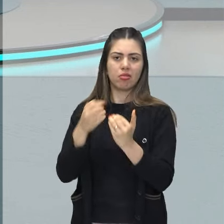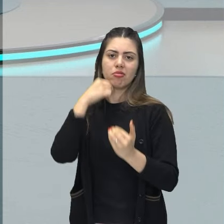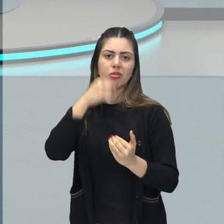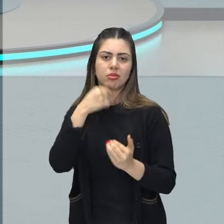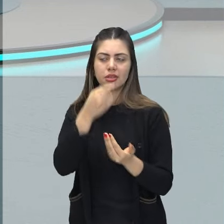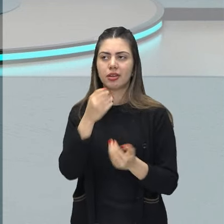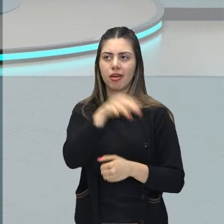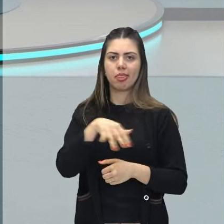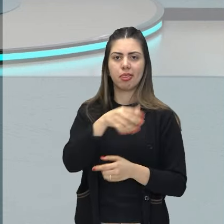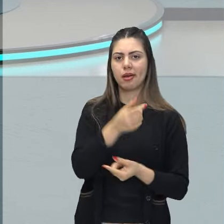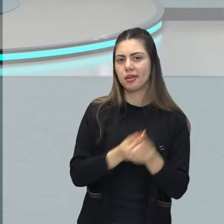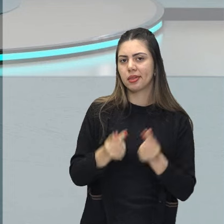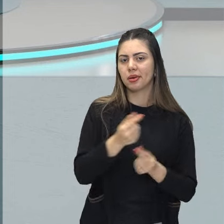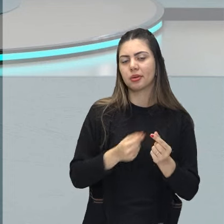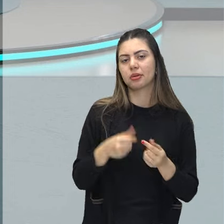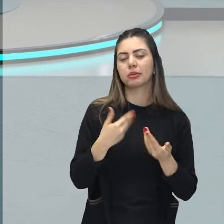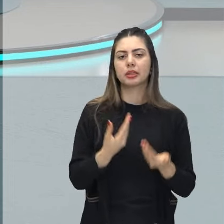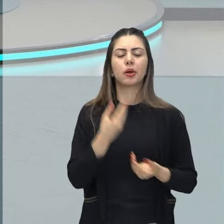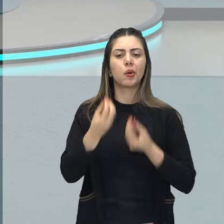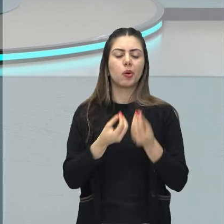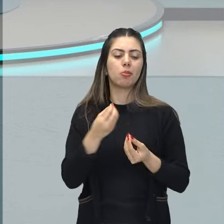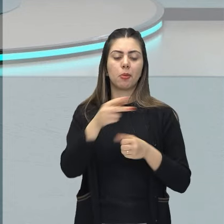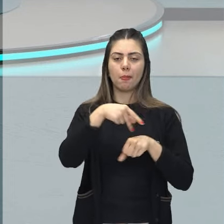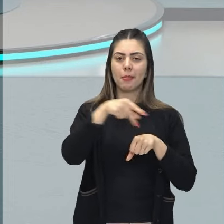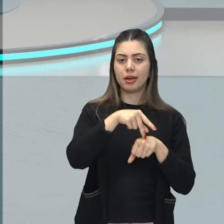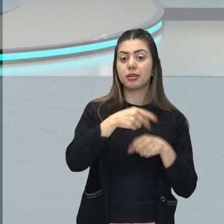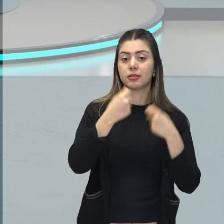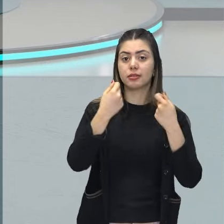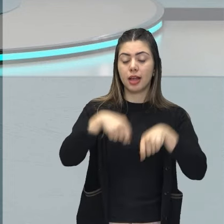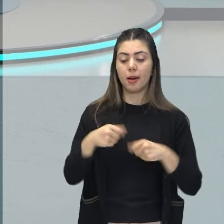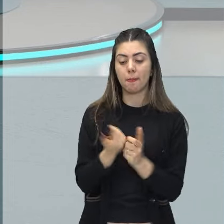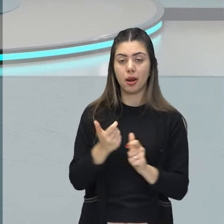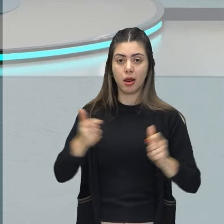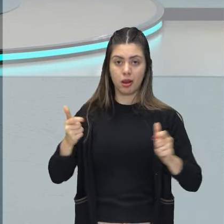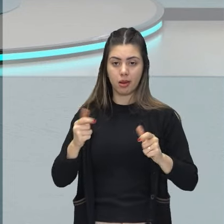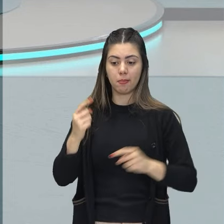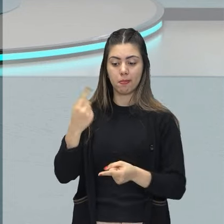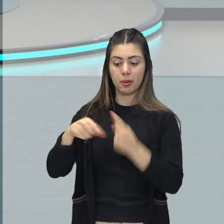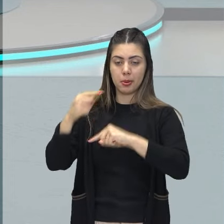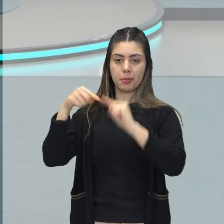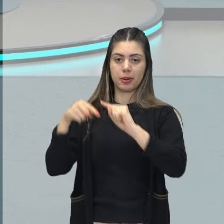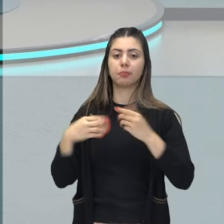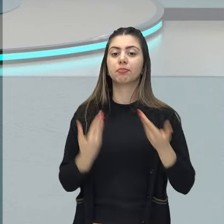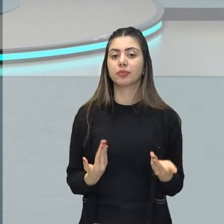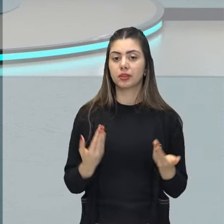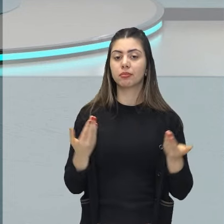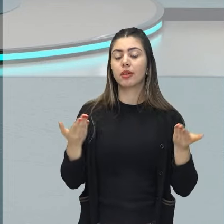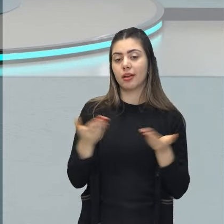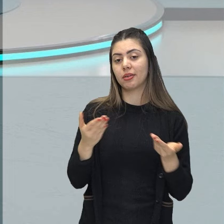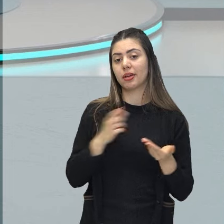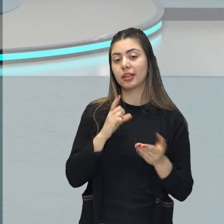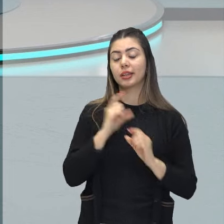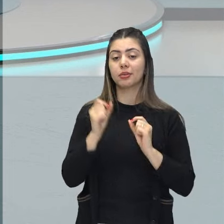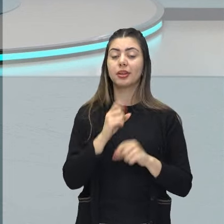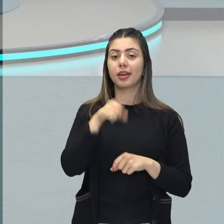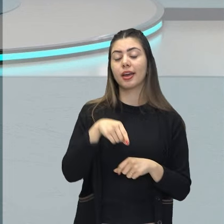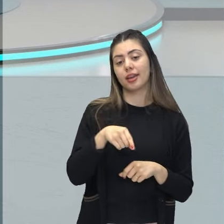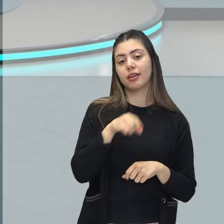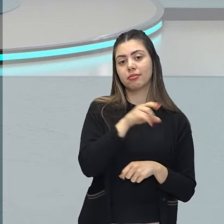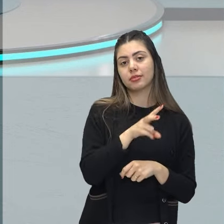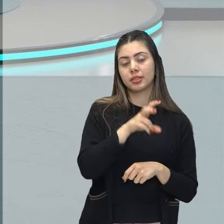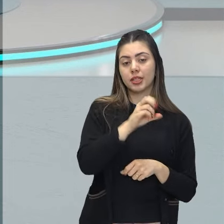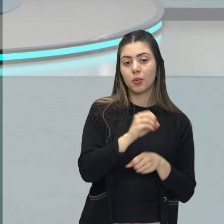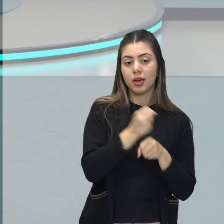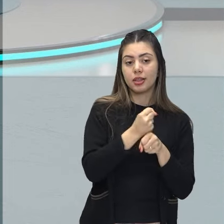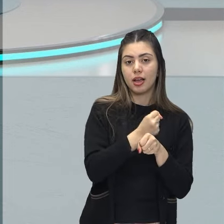a economia, e fazer com que o país crescesse. Então, nós vamos ter aqui exatamente 50 anos